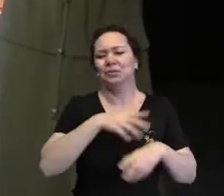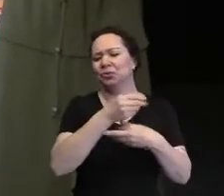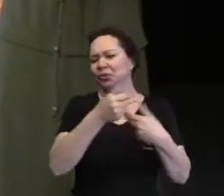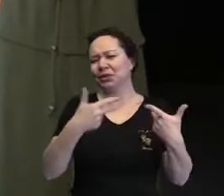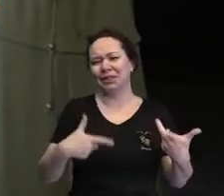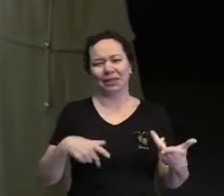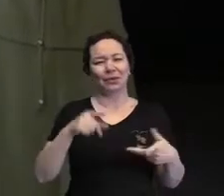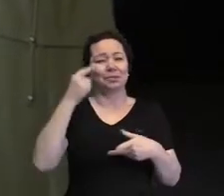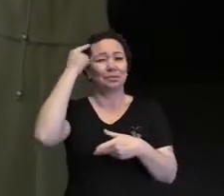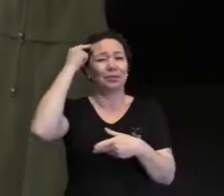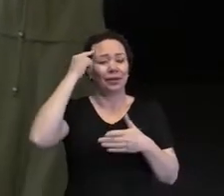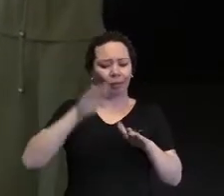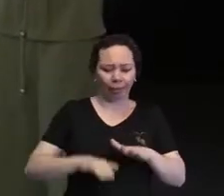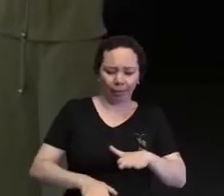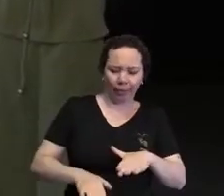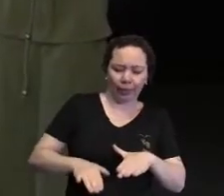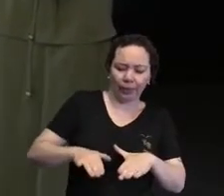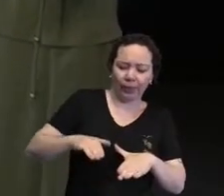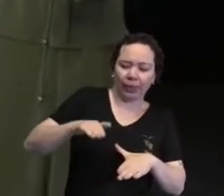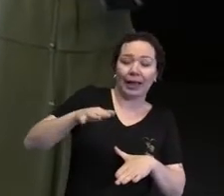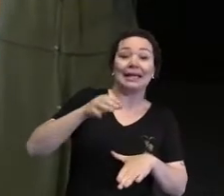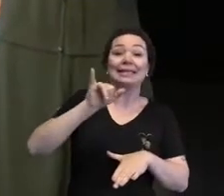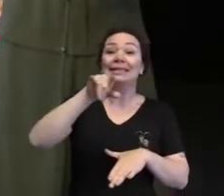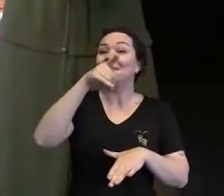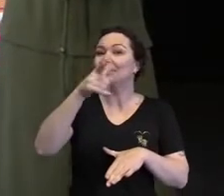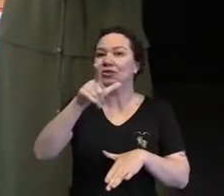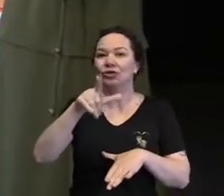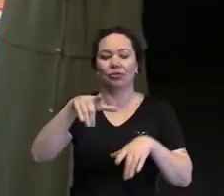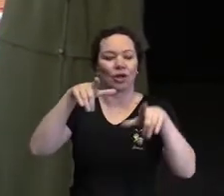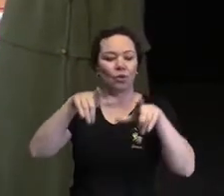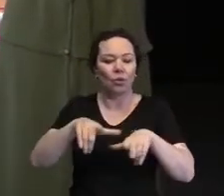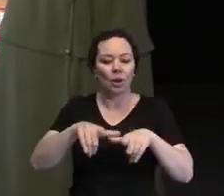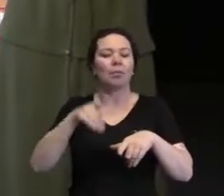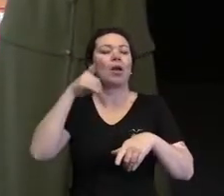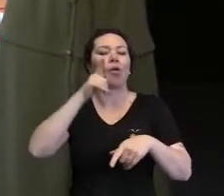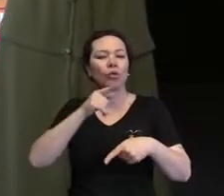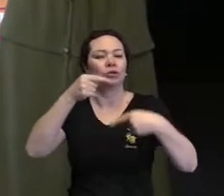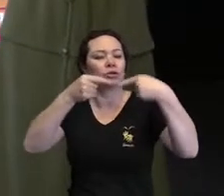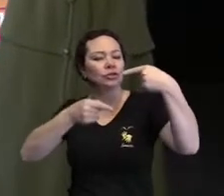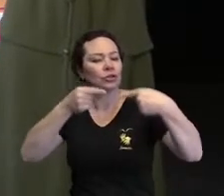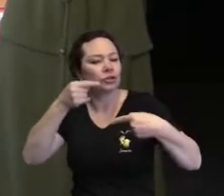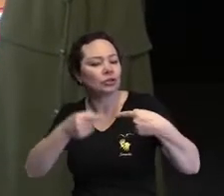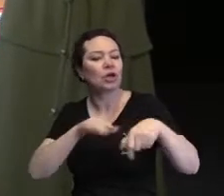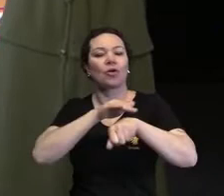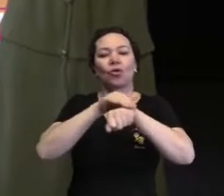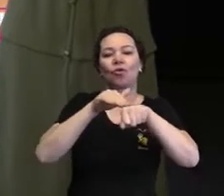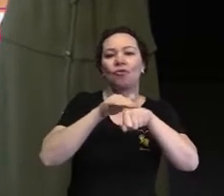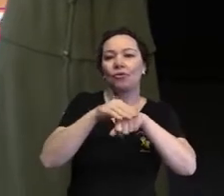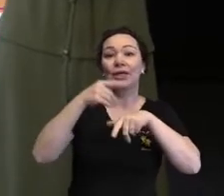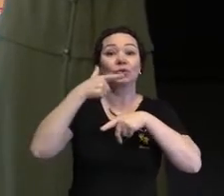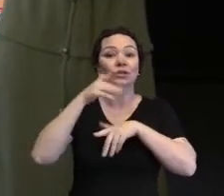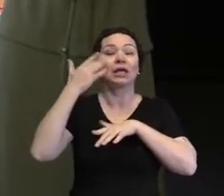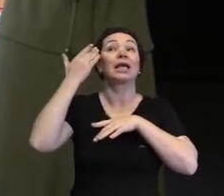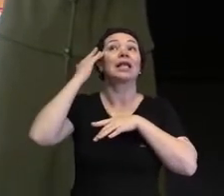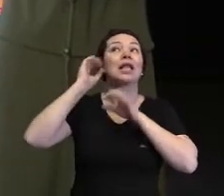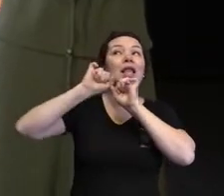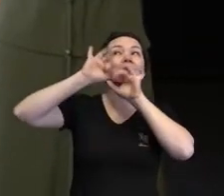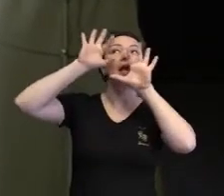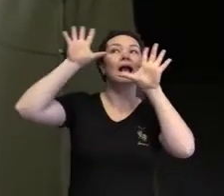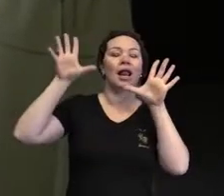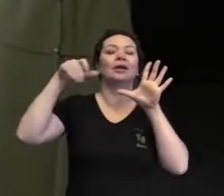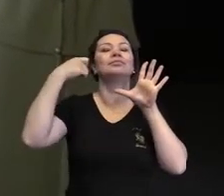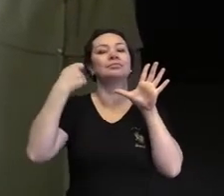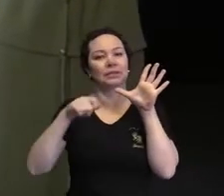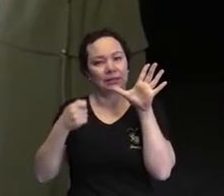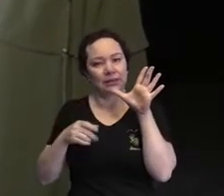nossa cabeça desde pequeno. E que, se não houver espaço de diálogo, a gente não consegue processar e entender. E aí, mais para